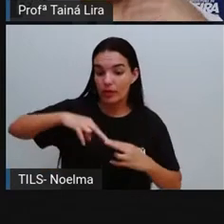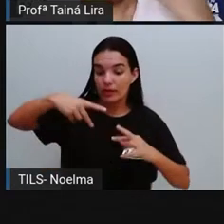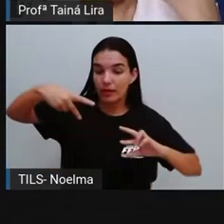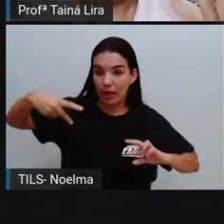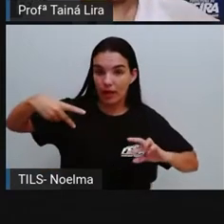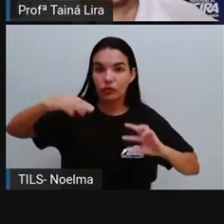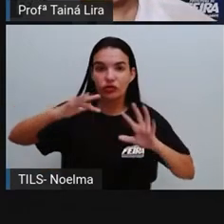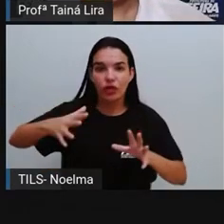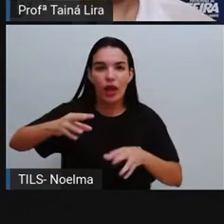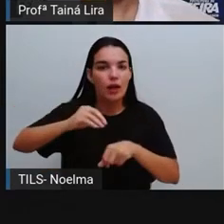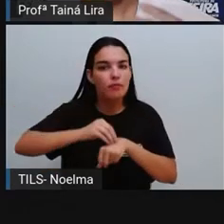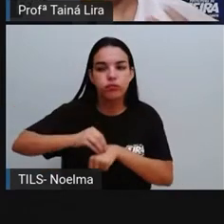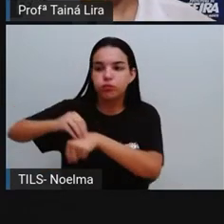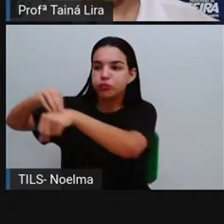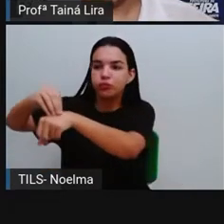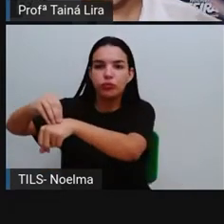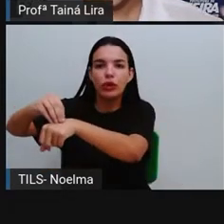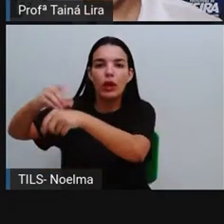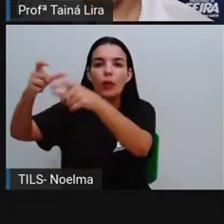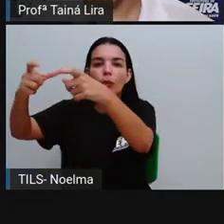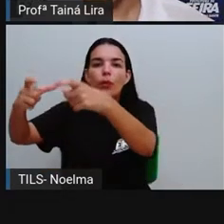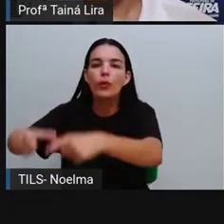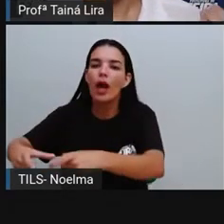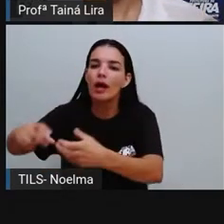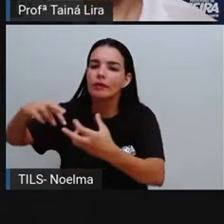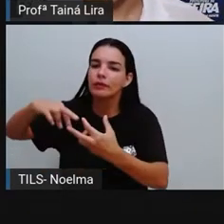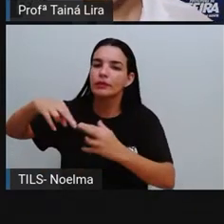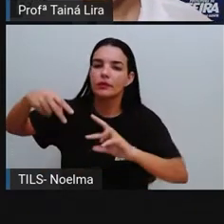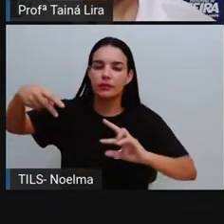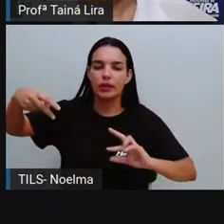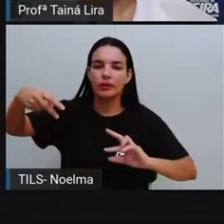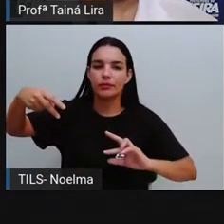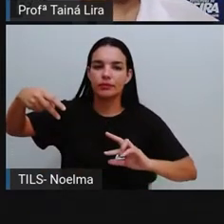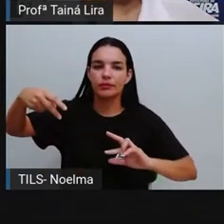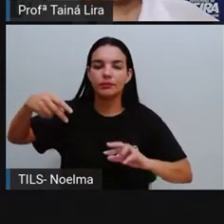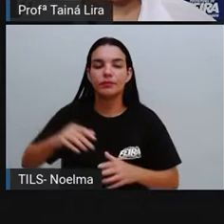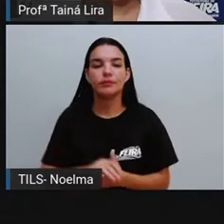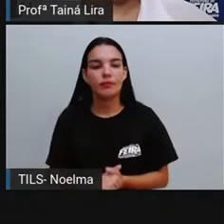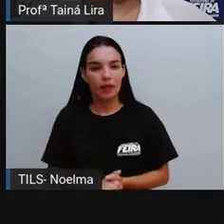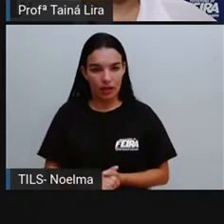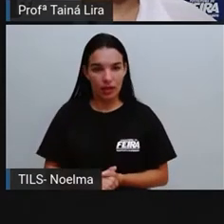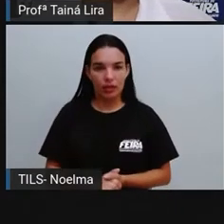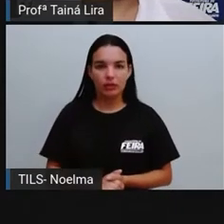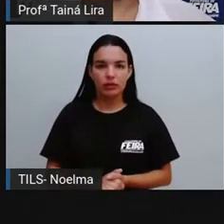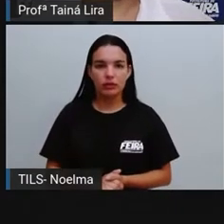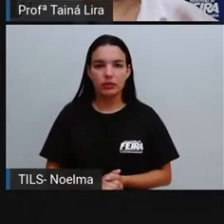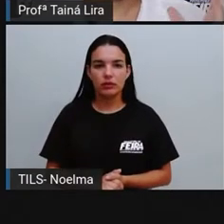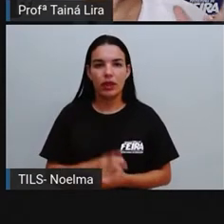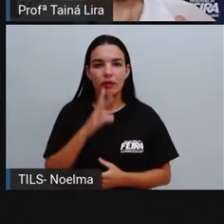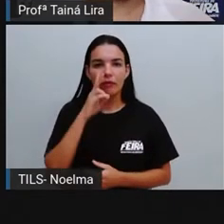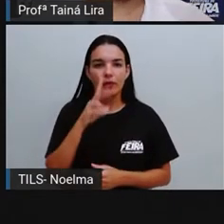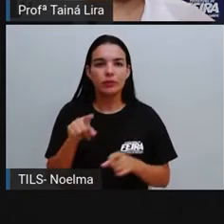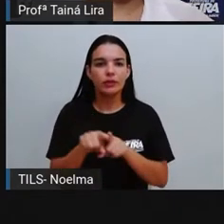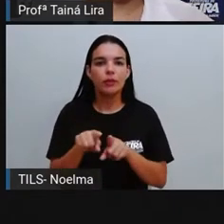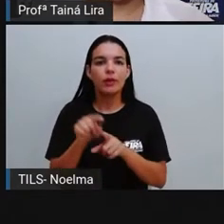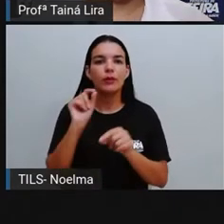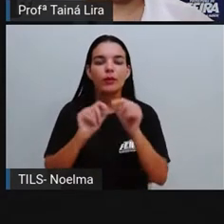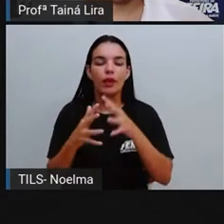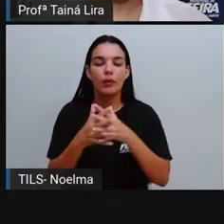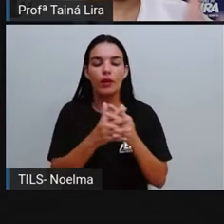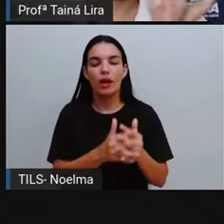Para esse processo de reciclagem, certo? Vimos aí o caminho do lixo, né? Quando ele